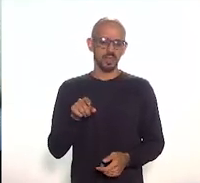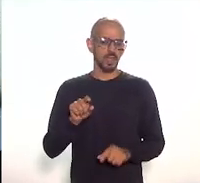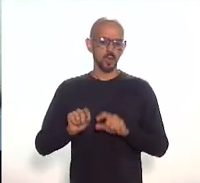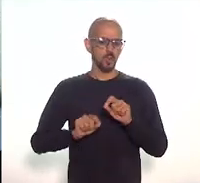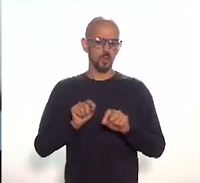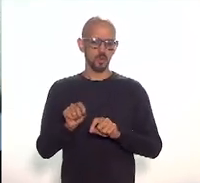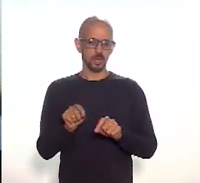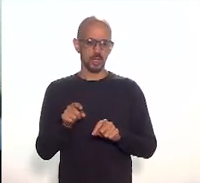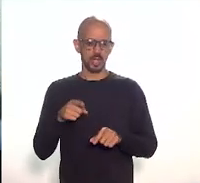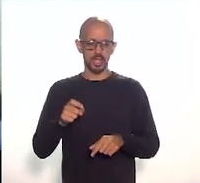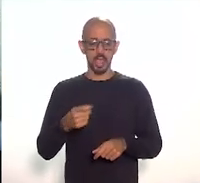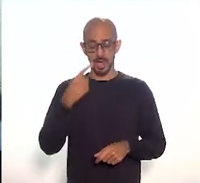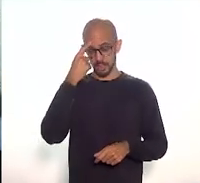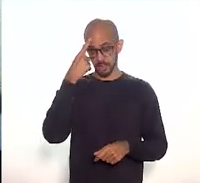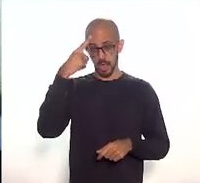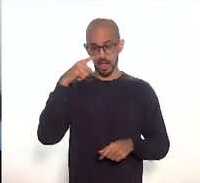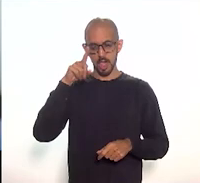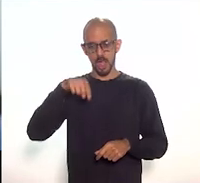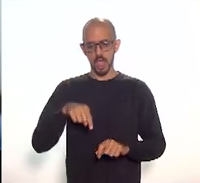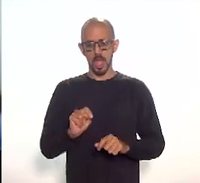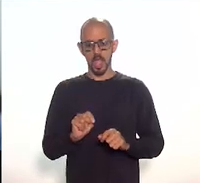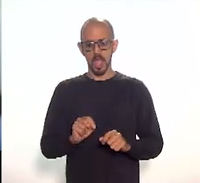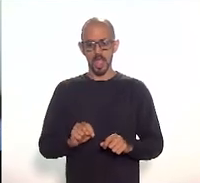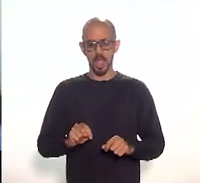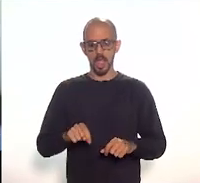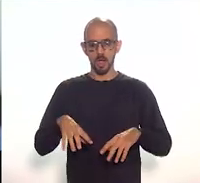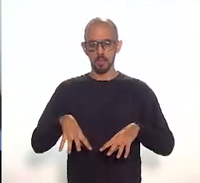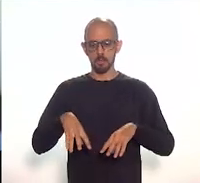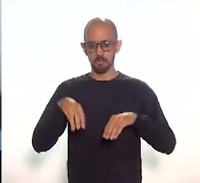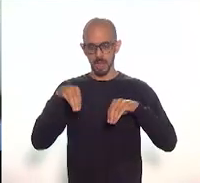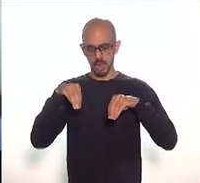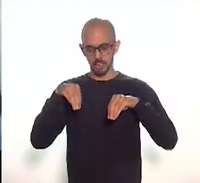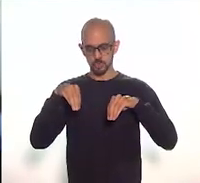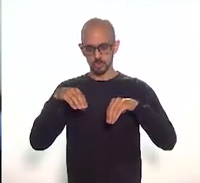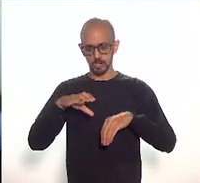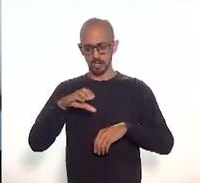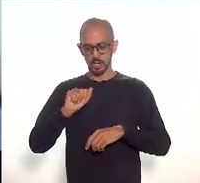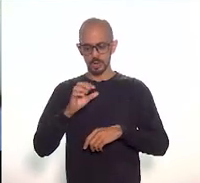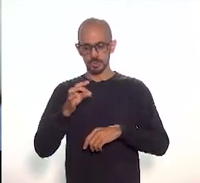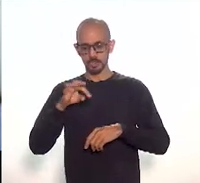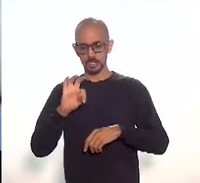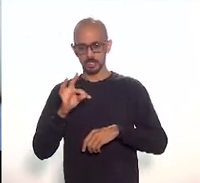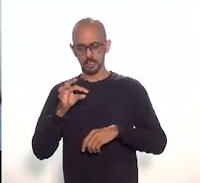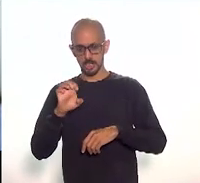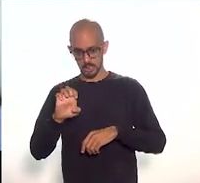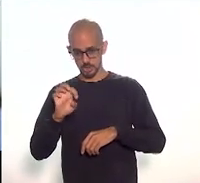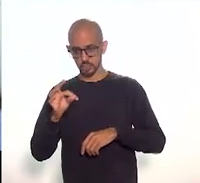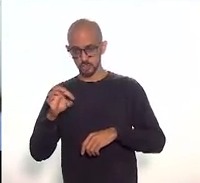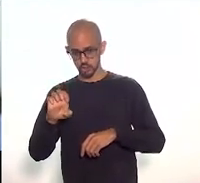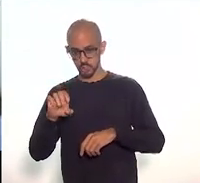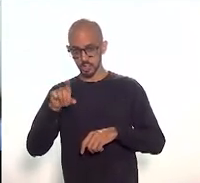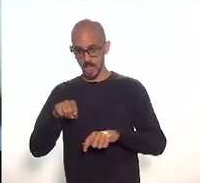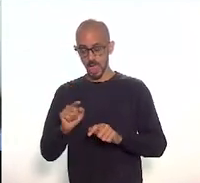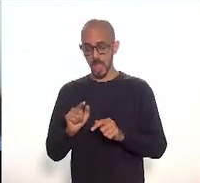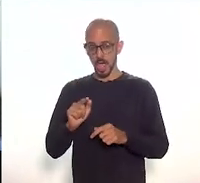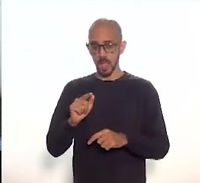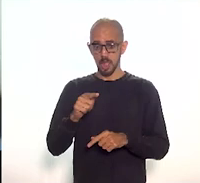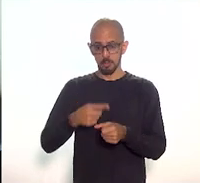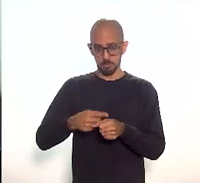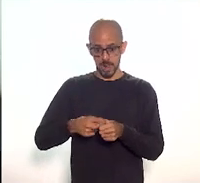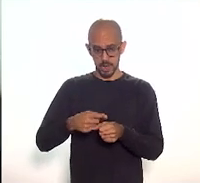o Palácio do Catete e o seu entorno, englobando a Glória e o Flamengo,